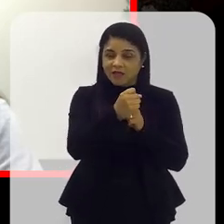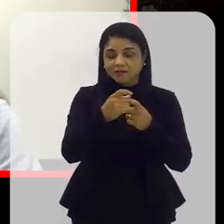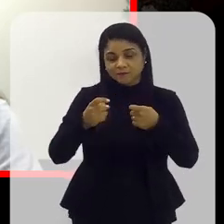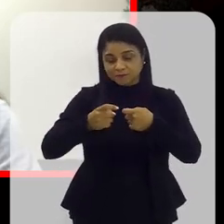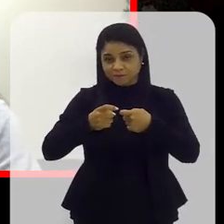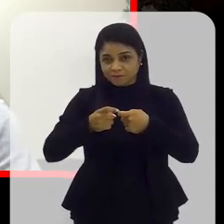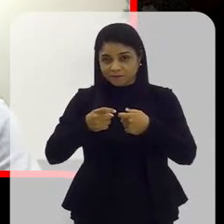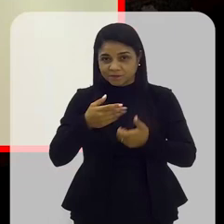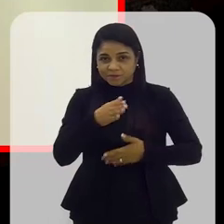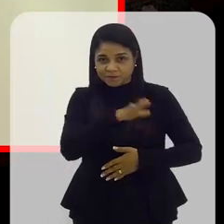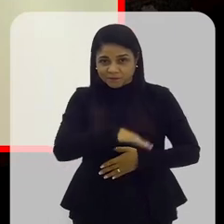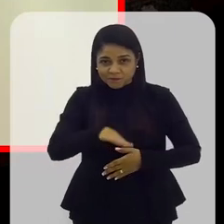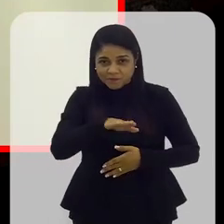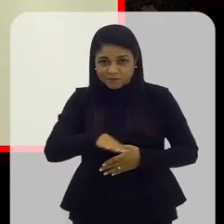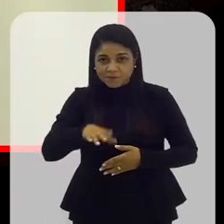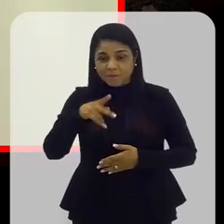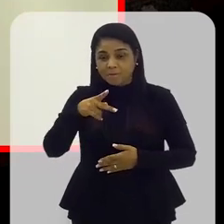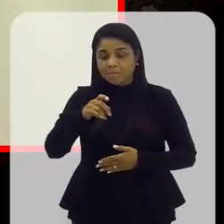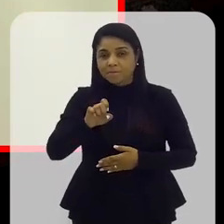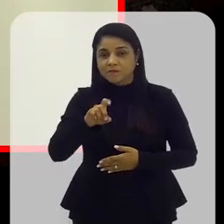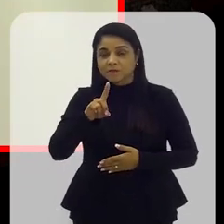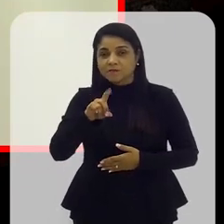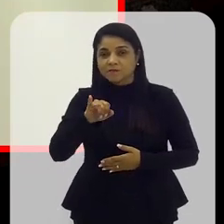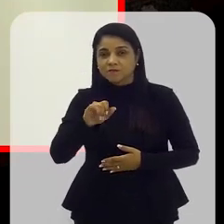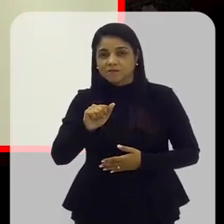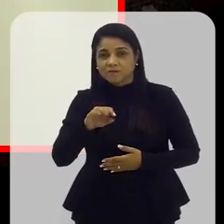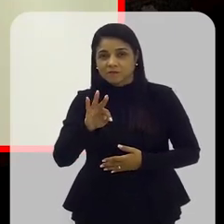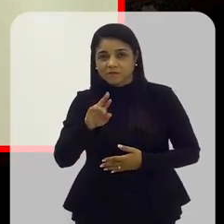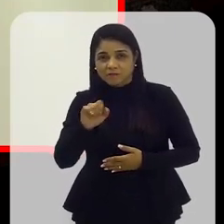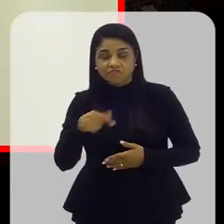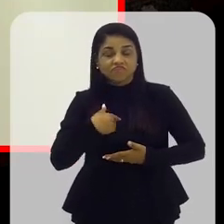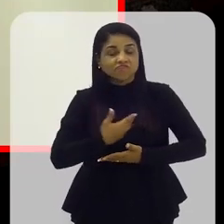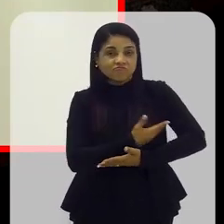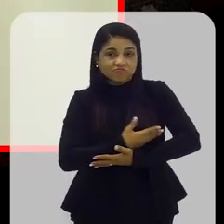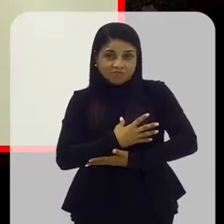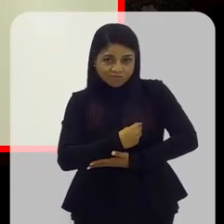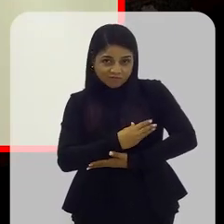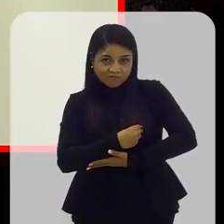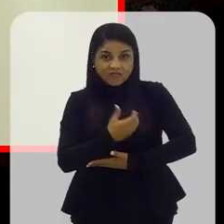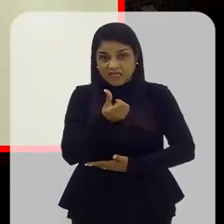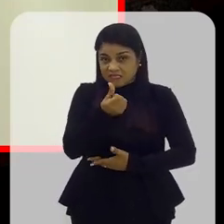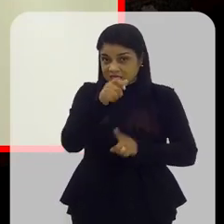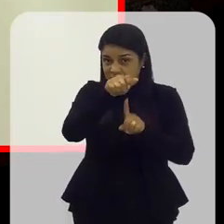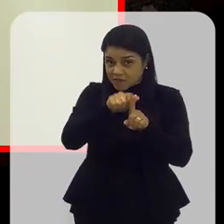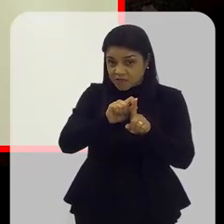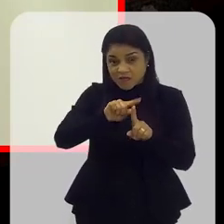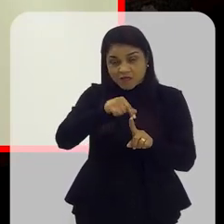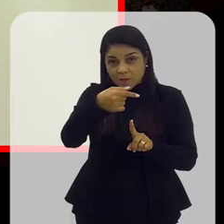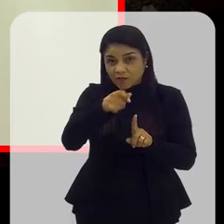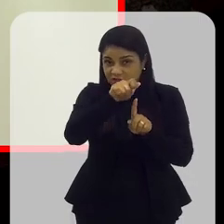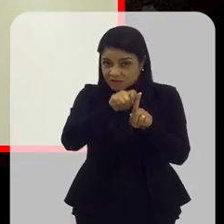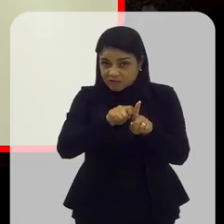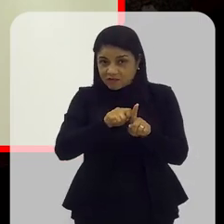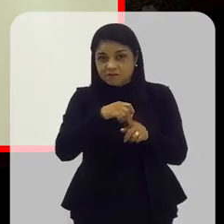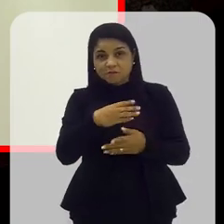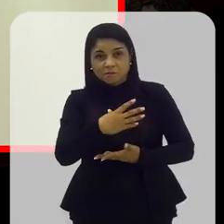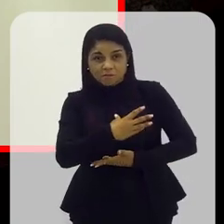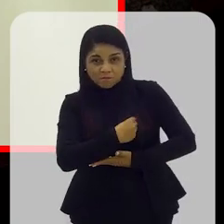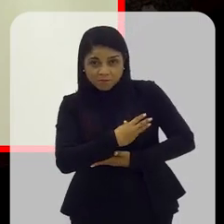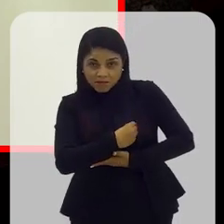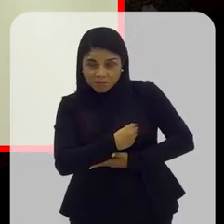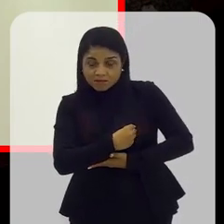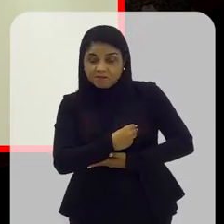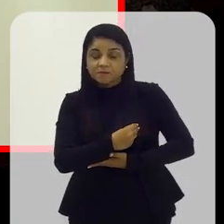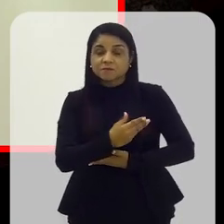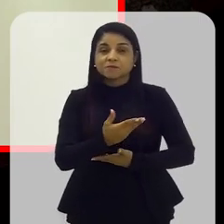Sociedade Brasileira de Pediatria, ela preconiza o aleitamento materno exclusivo até o sexto mês de idade. Após o sexto mês de idade, ou